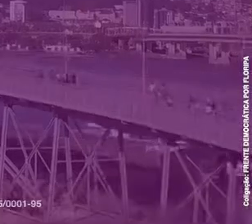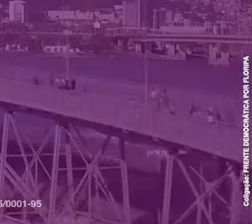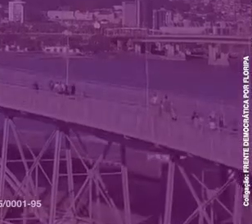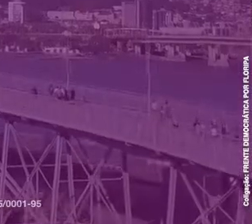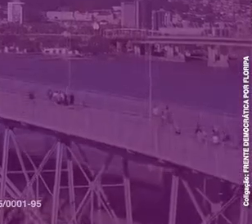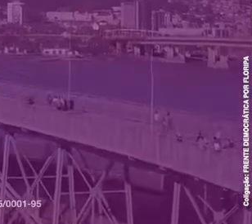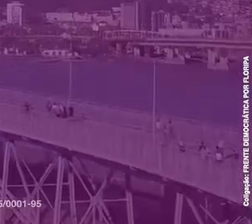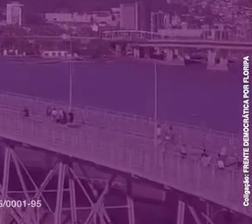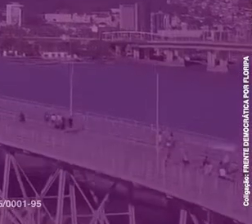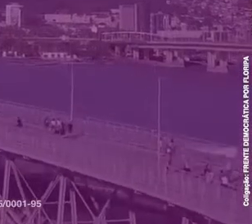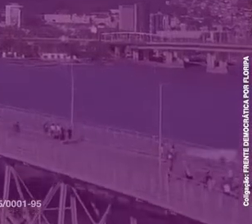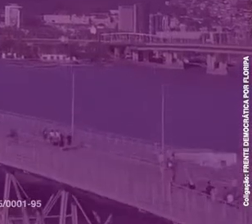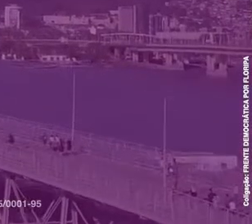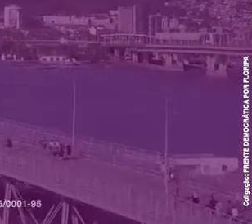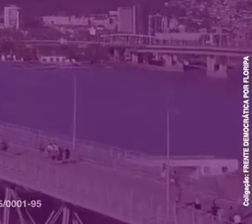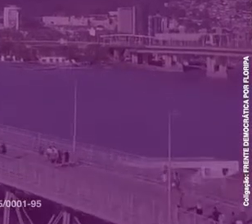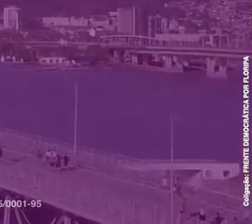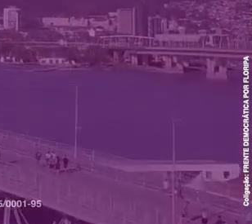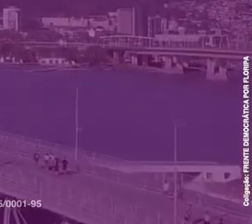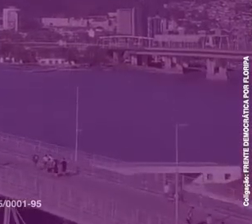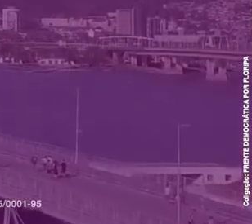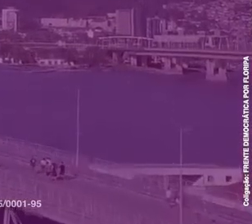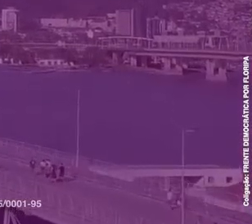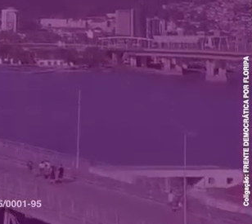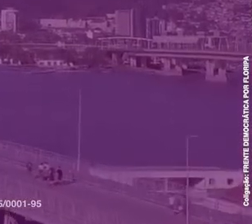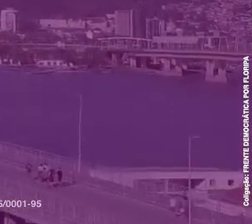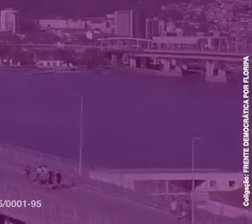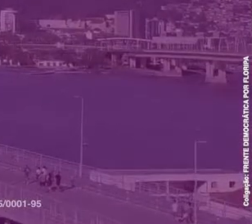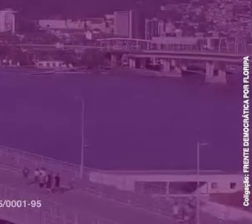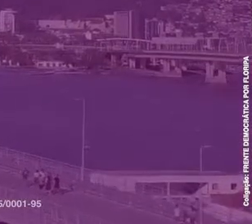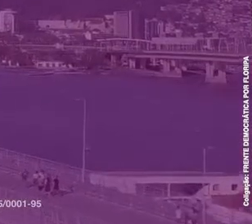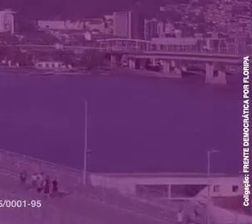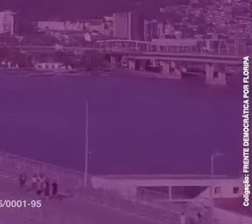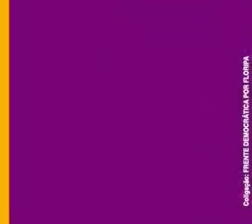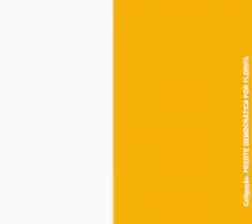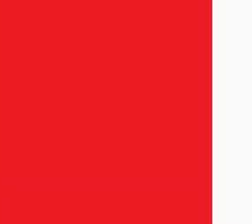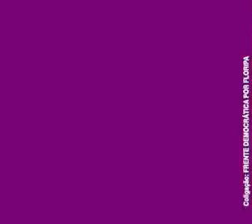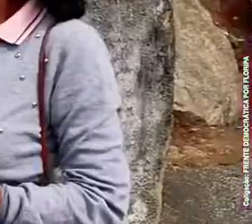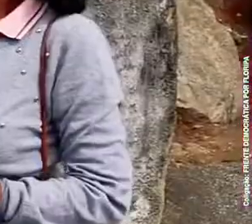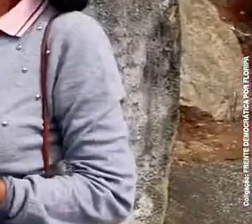Professor Elson 50, prefeito, vice Lino Pérez.